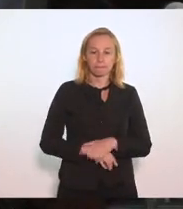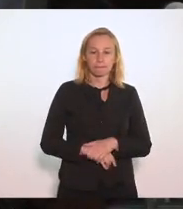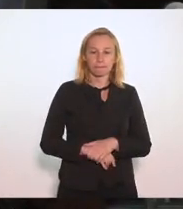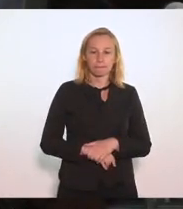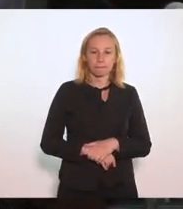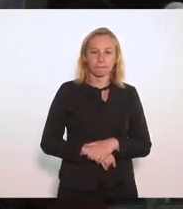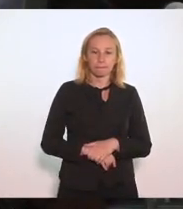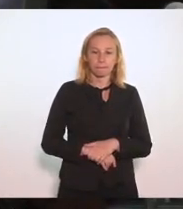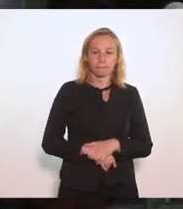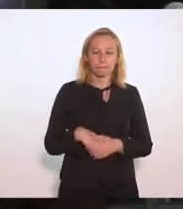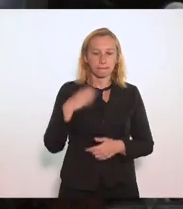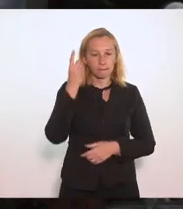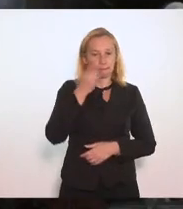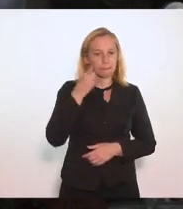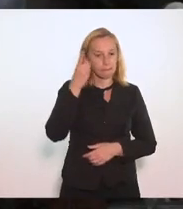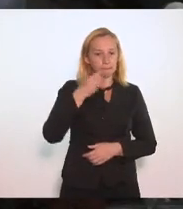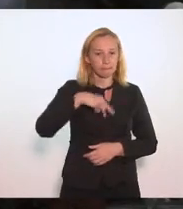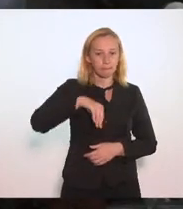Deputada Marta